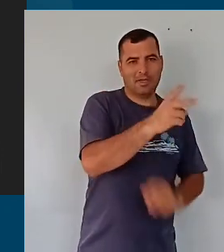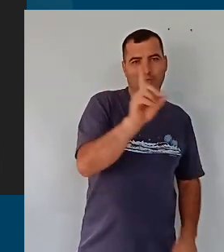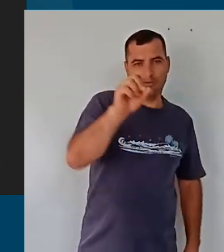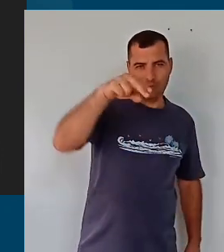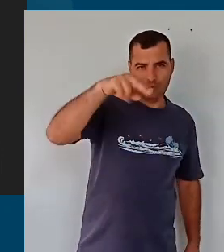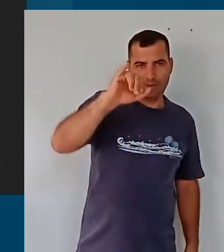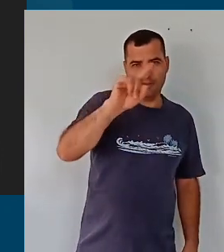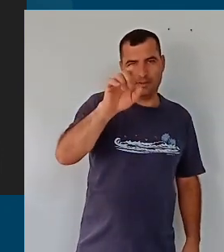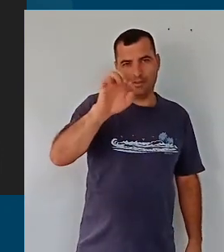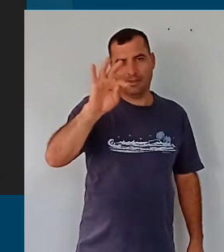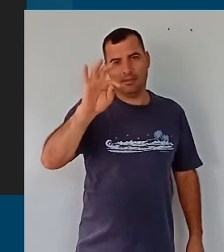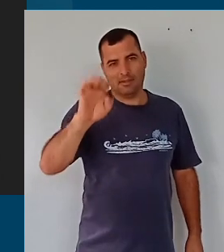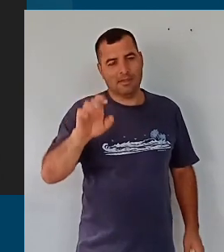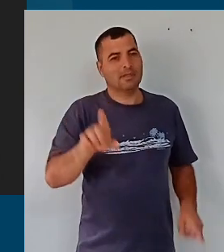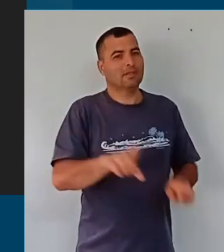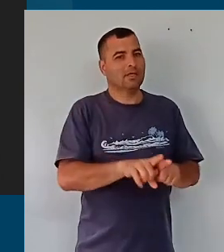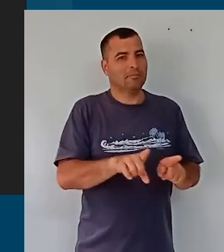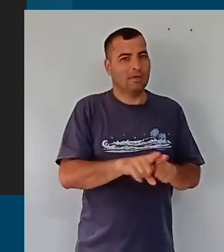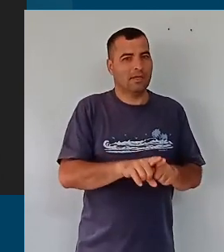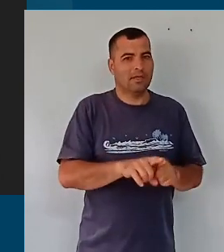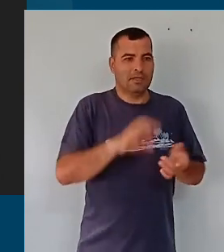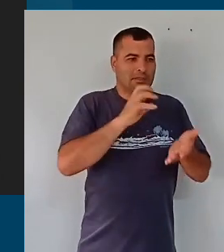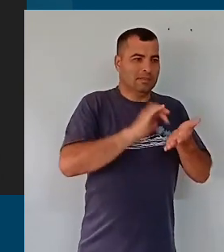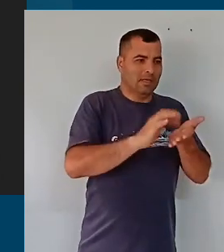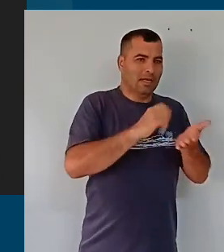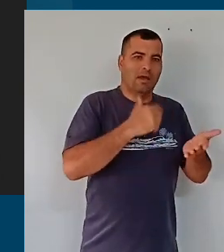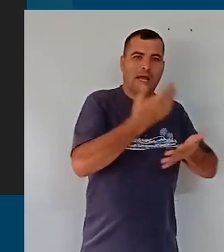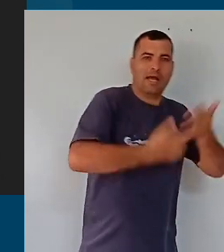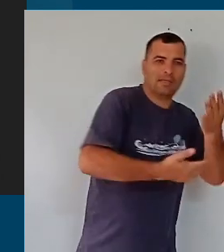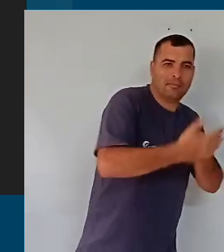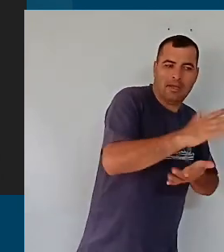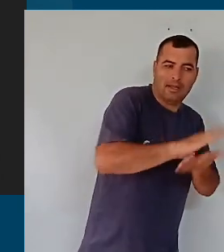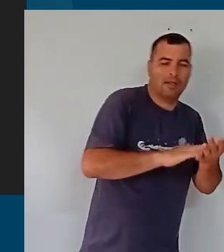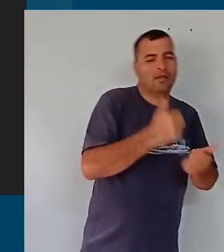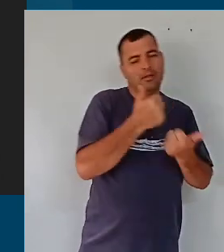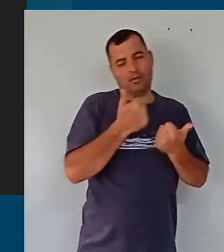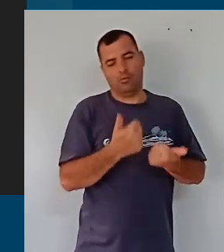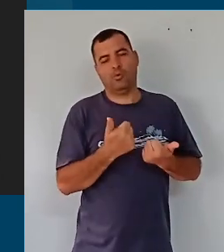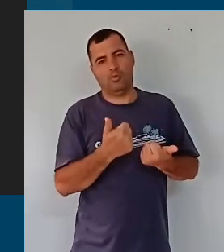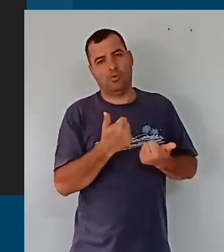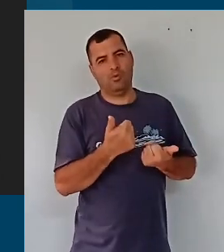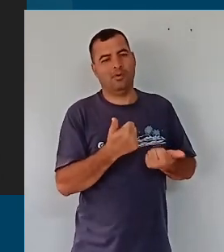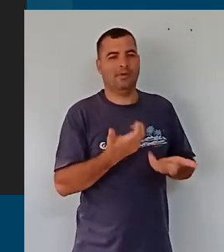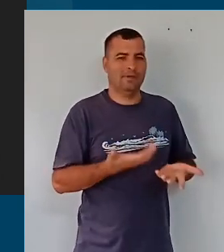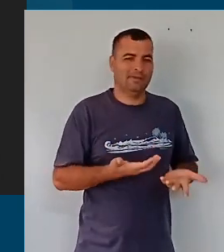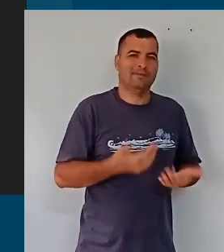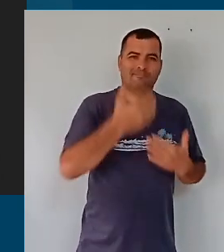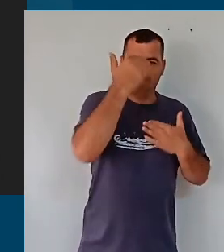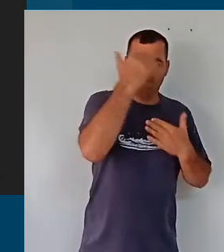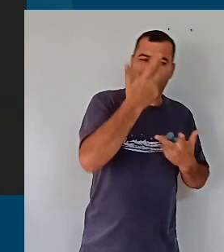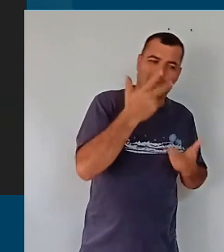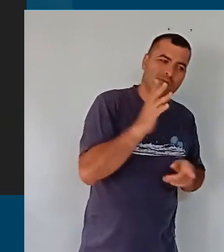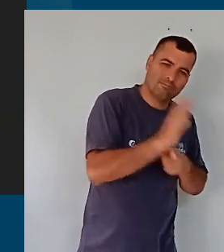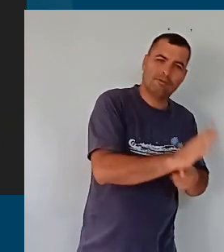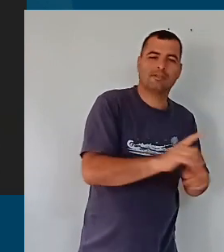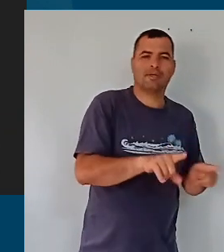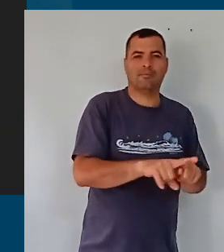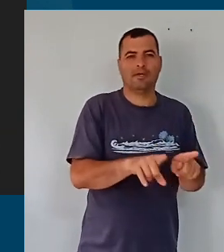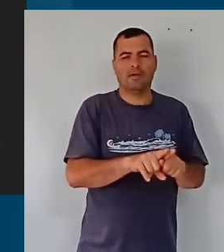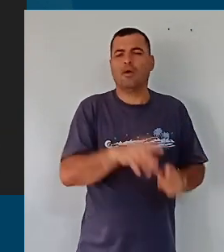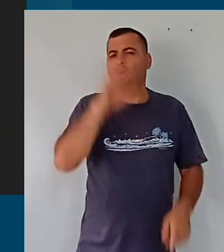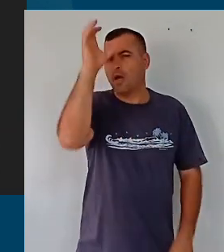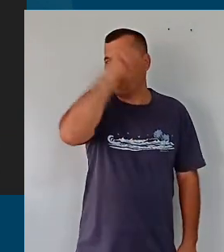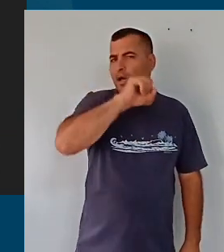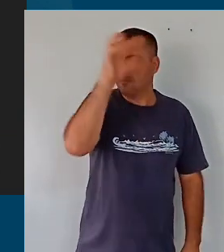que o fato do secretário não atrapalhar é a melhor contribuição que ele pode dar. Eu